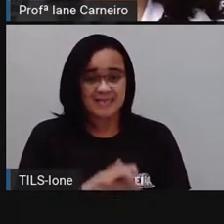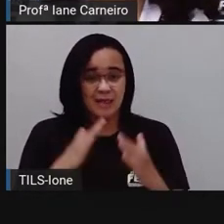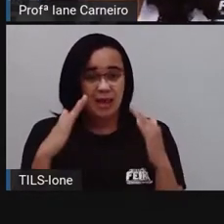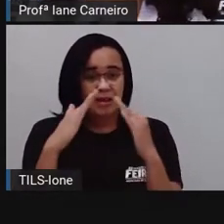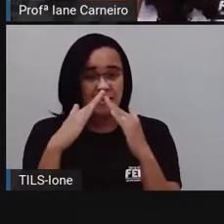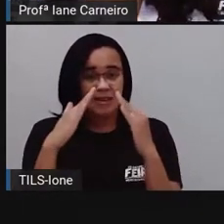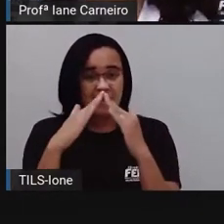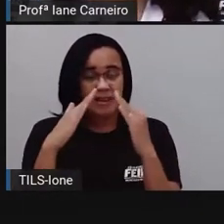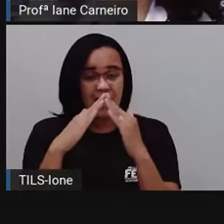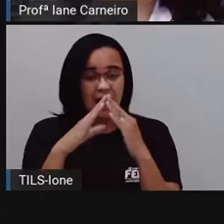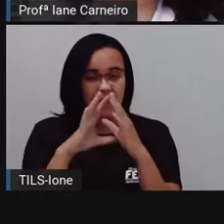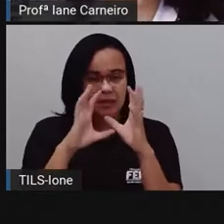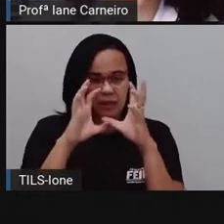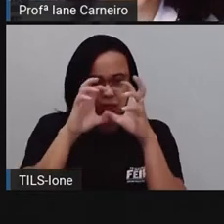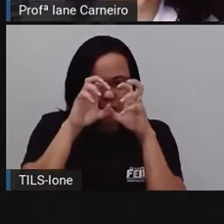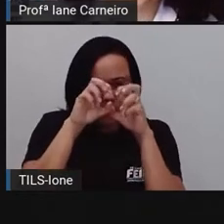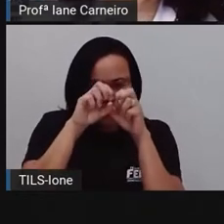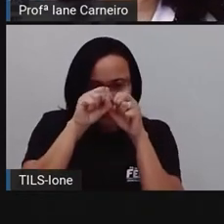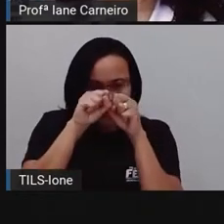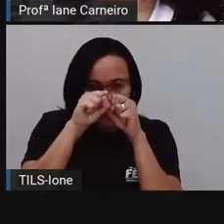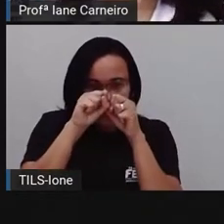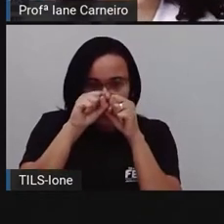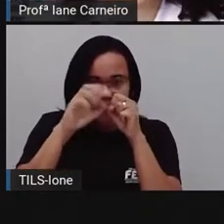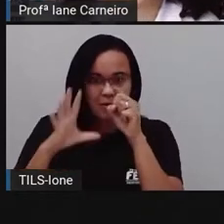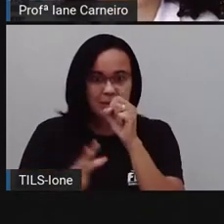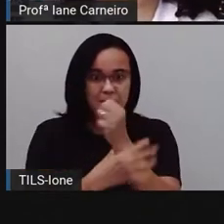escura e segura.